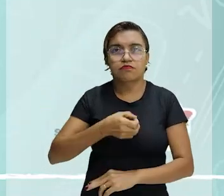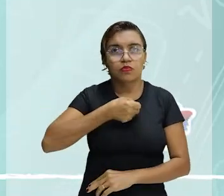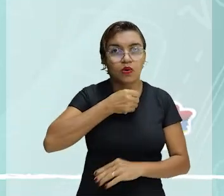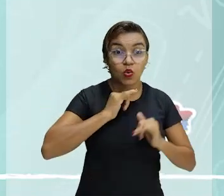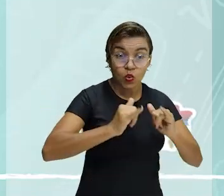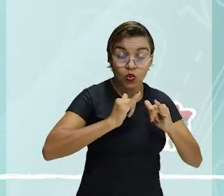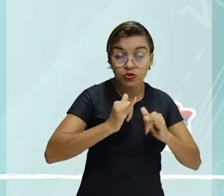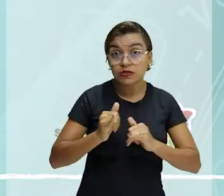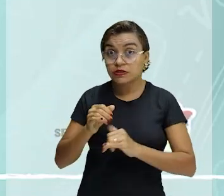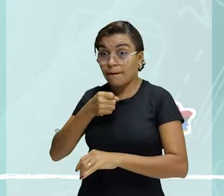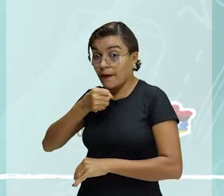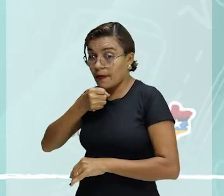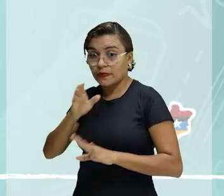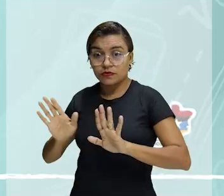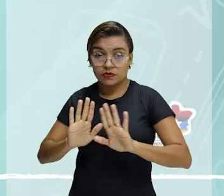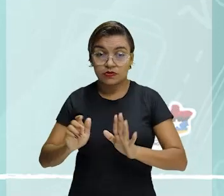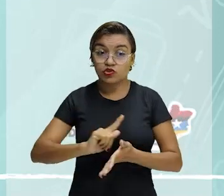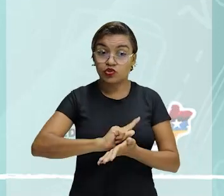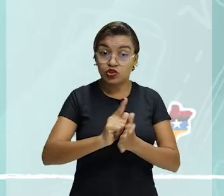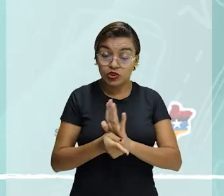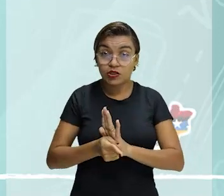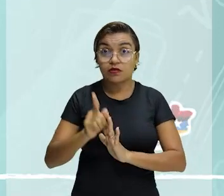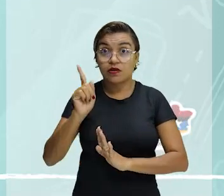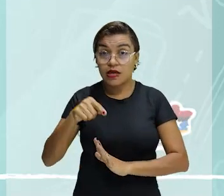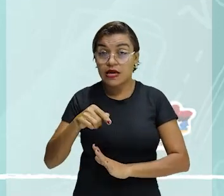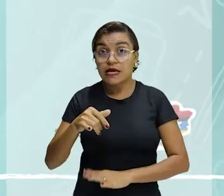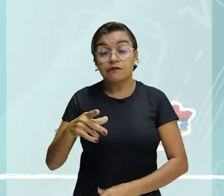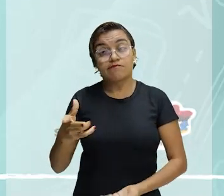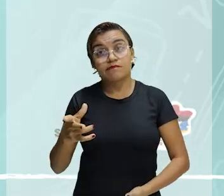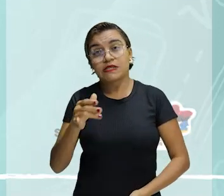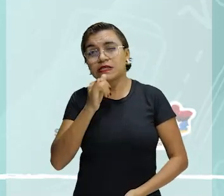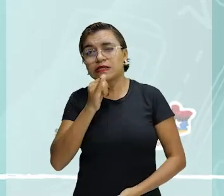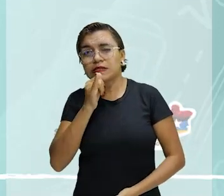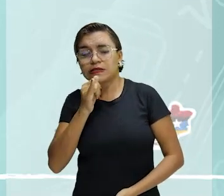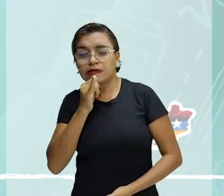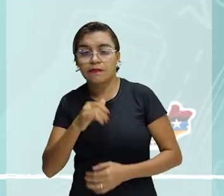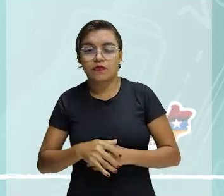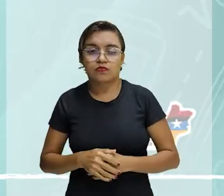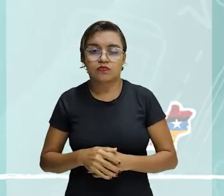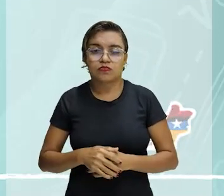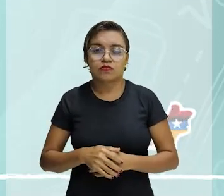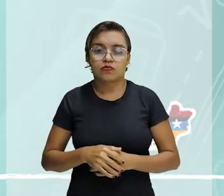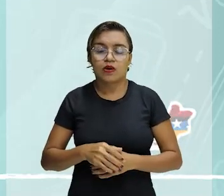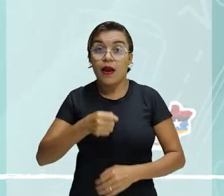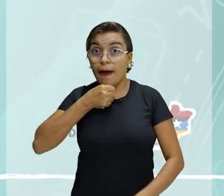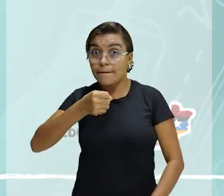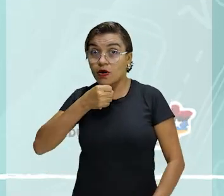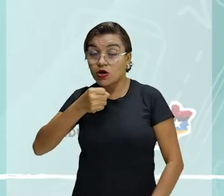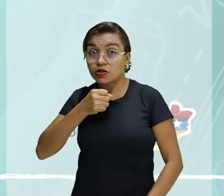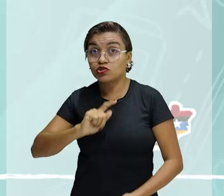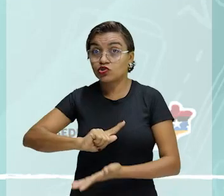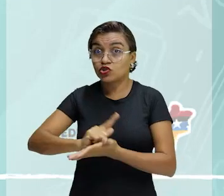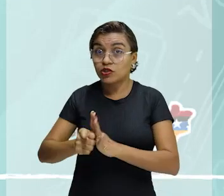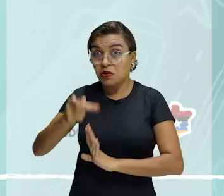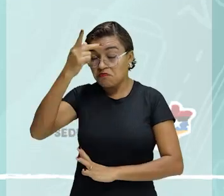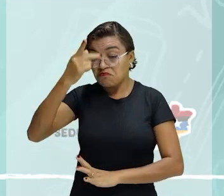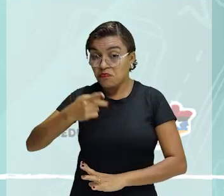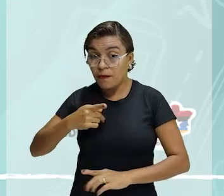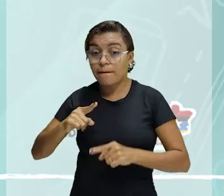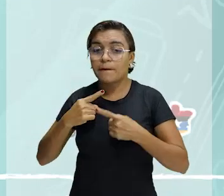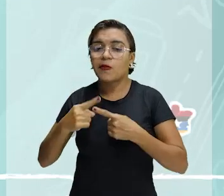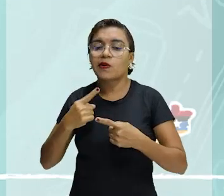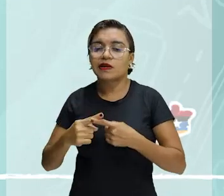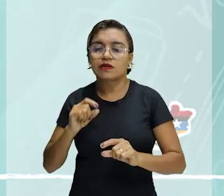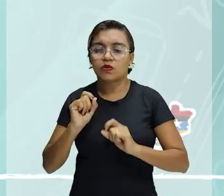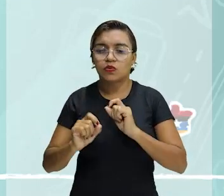pois veem esse segundo gênero como um gênero autônomo, eles veem a reportagem como um gênero autônomo, isto é, desvinculado